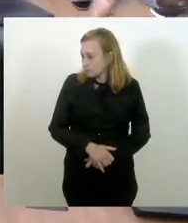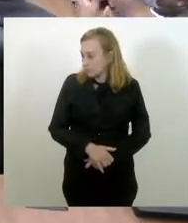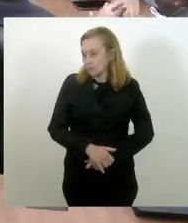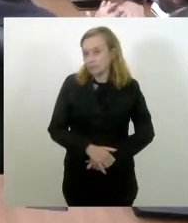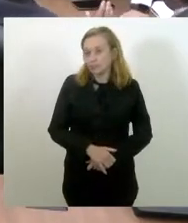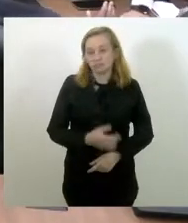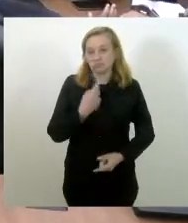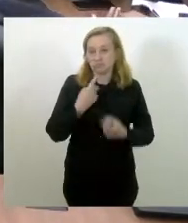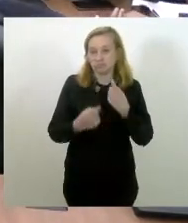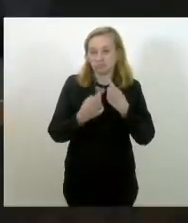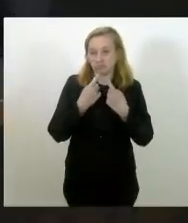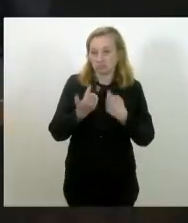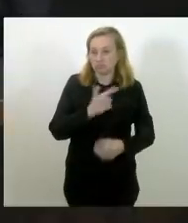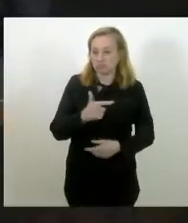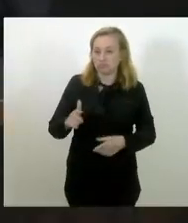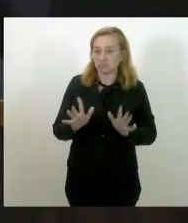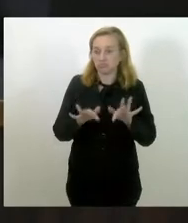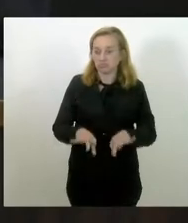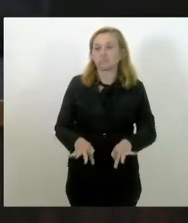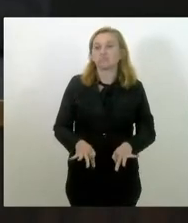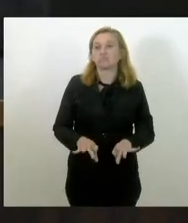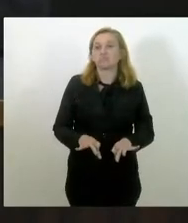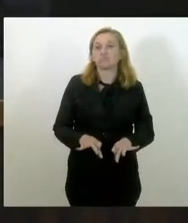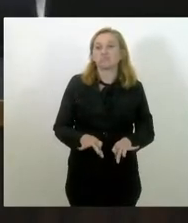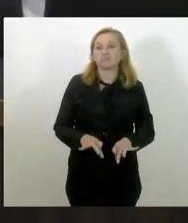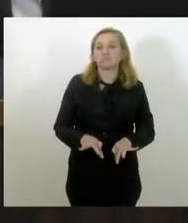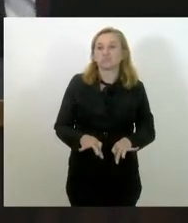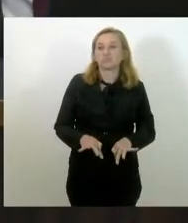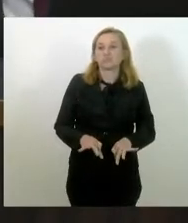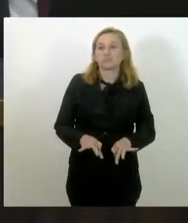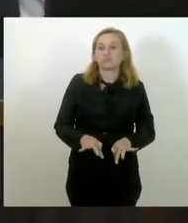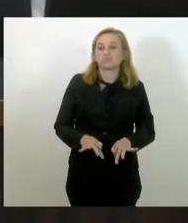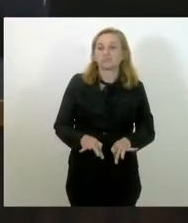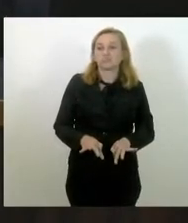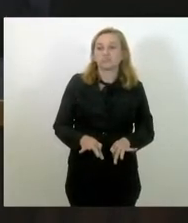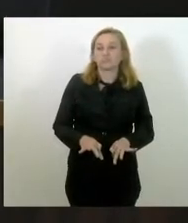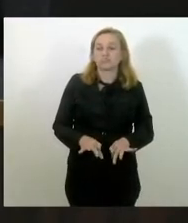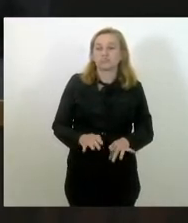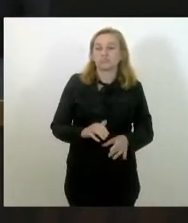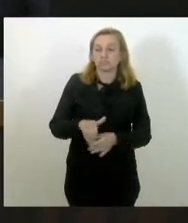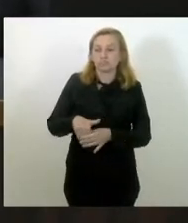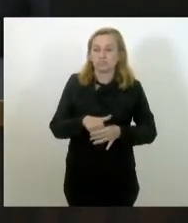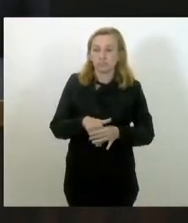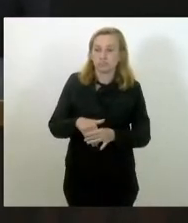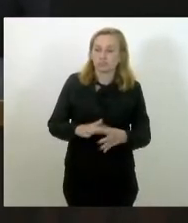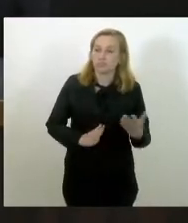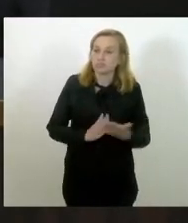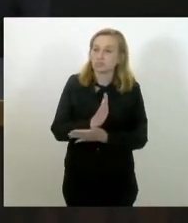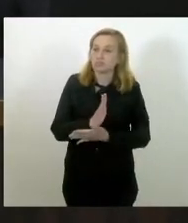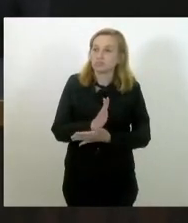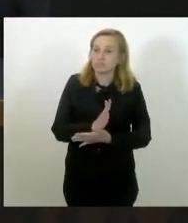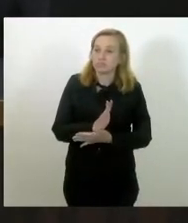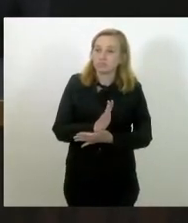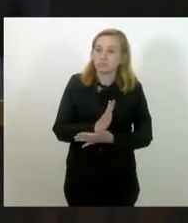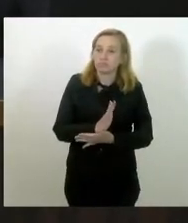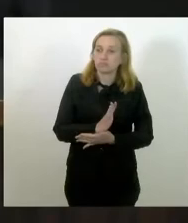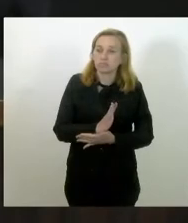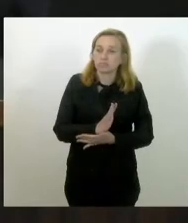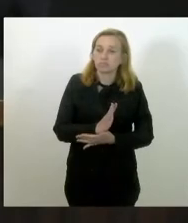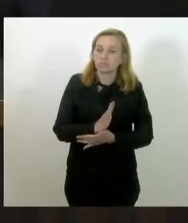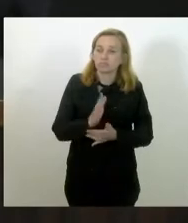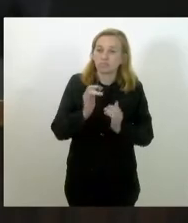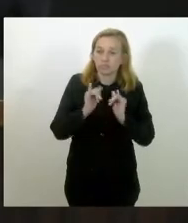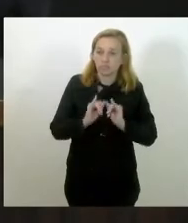não havendo quem queira discutir, encerrada a discussão. Em votação, os senhores que aprovam, o estão aprovado, vai autógrafo para